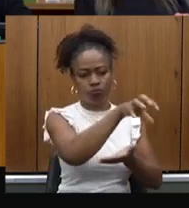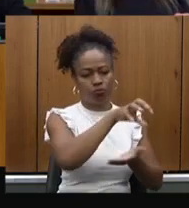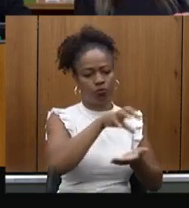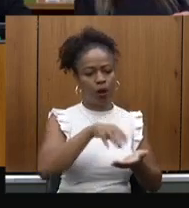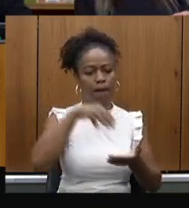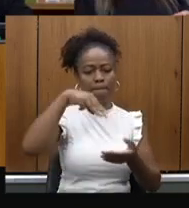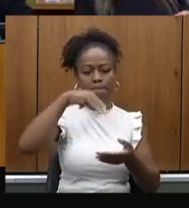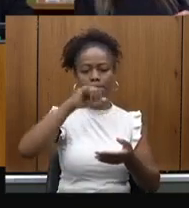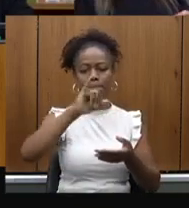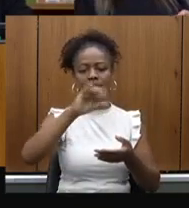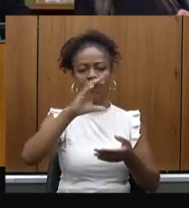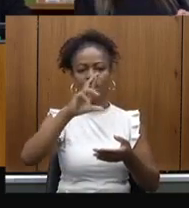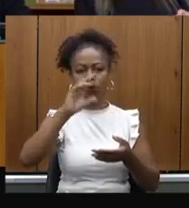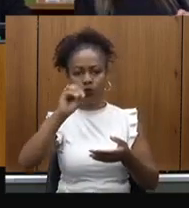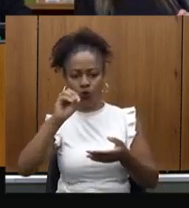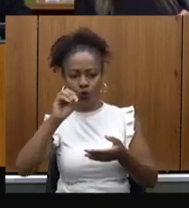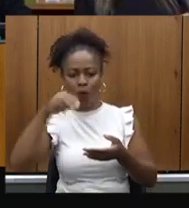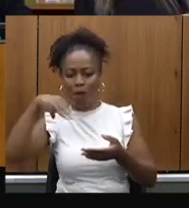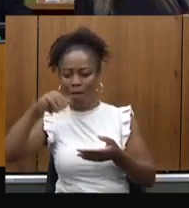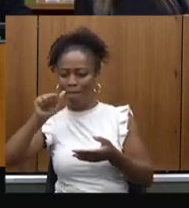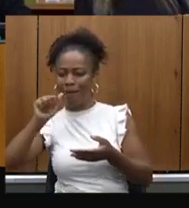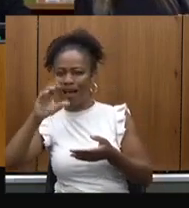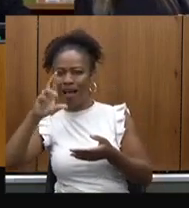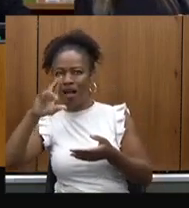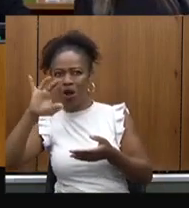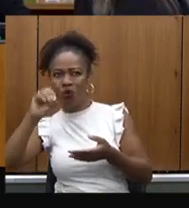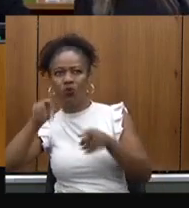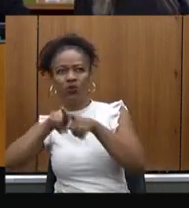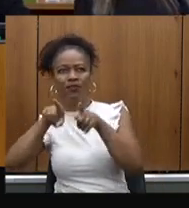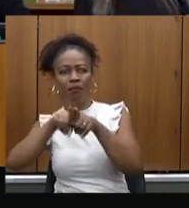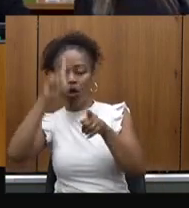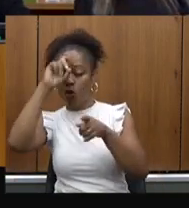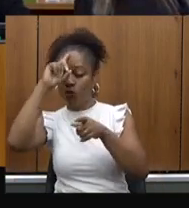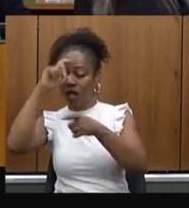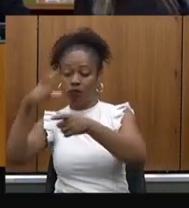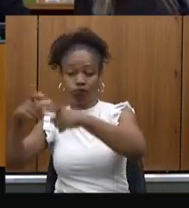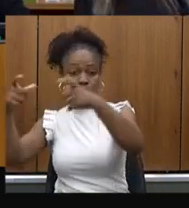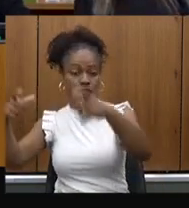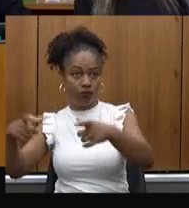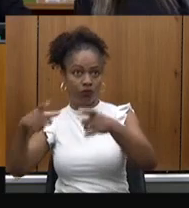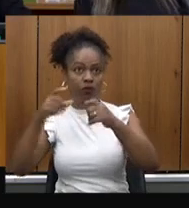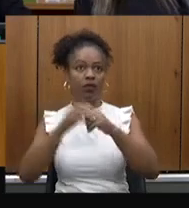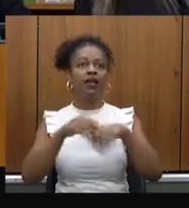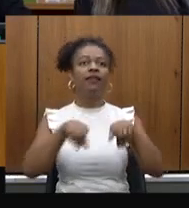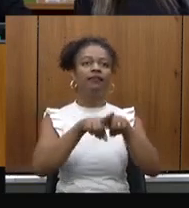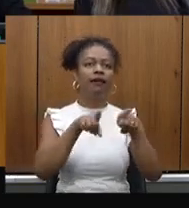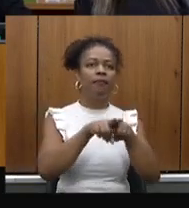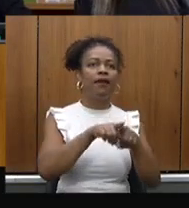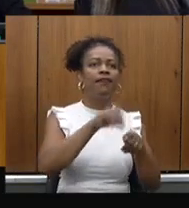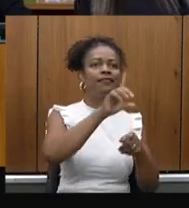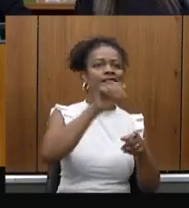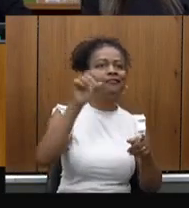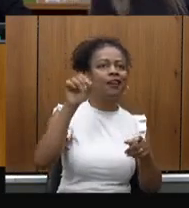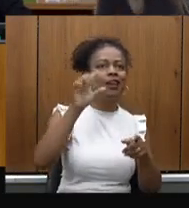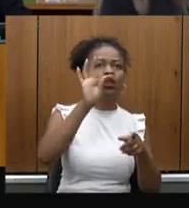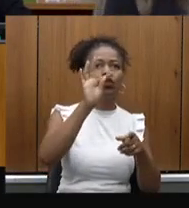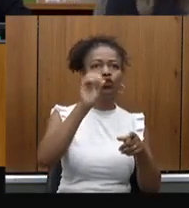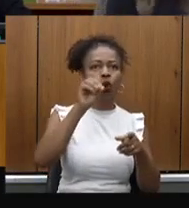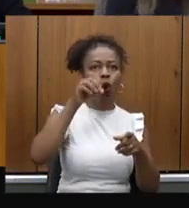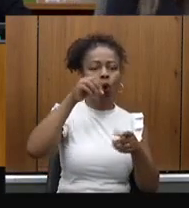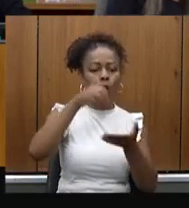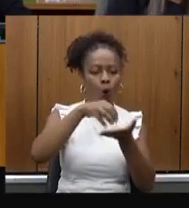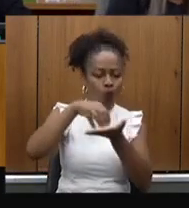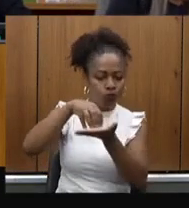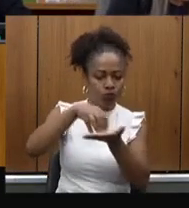macro e estaduais, além dos hospitais de plataforma, mas também equipamos com 100 tomógrafos estes hospitais. UTI